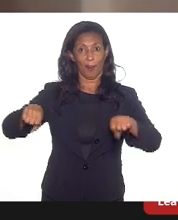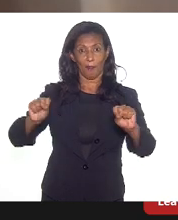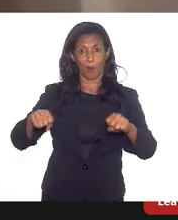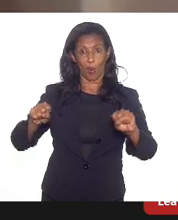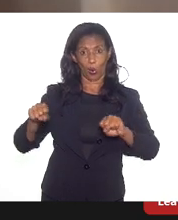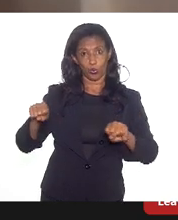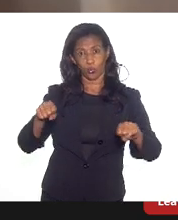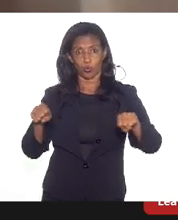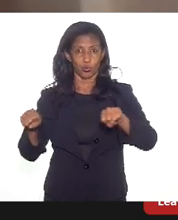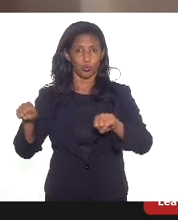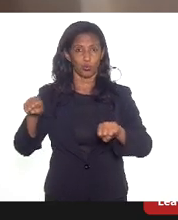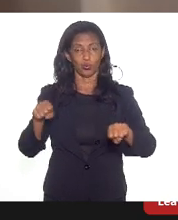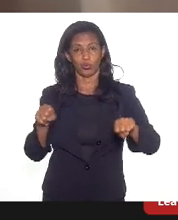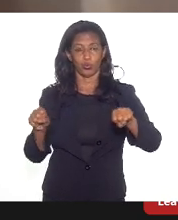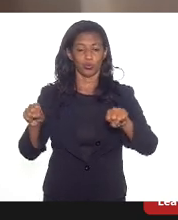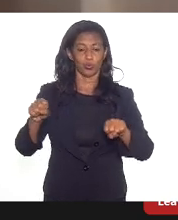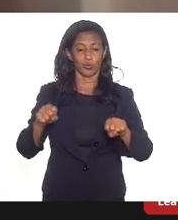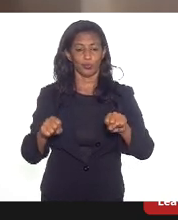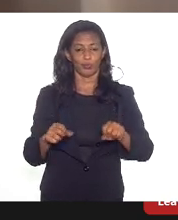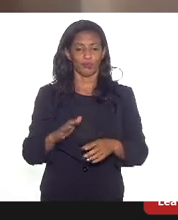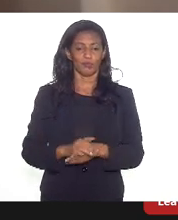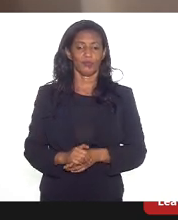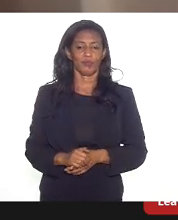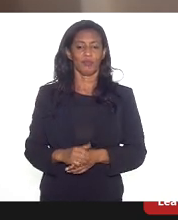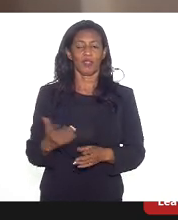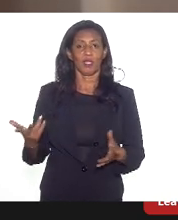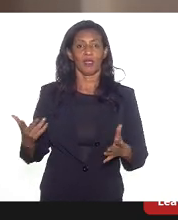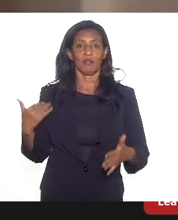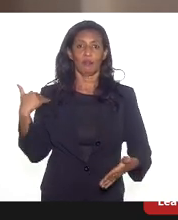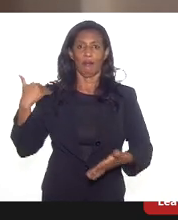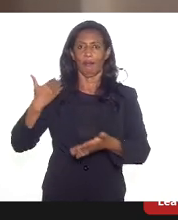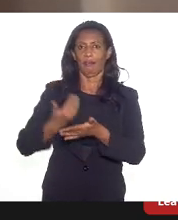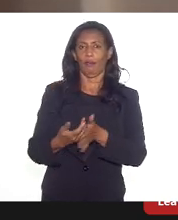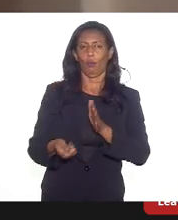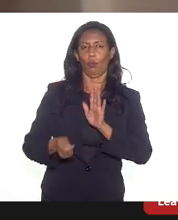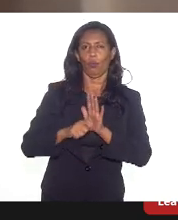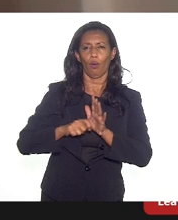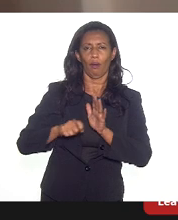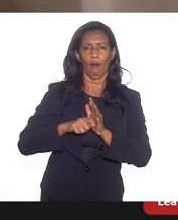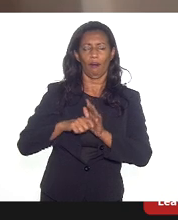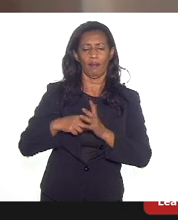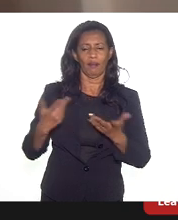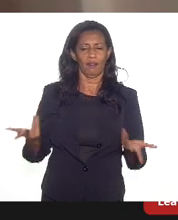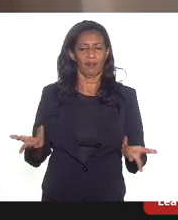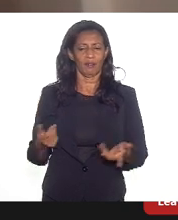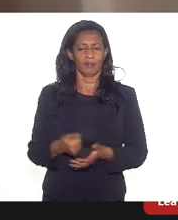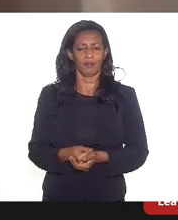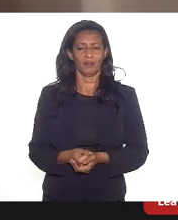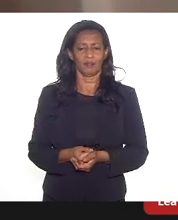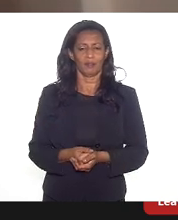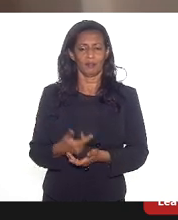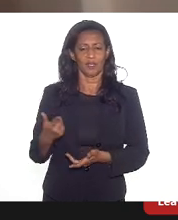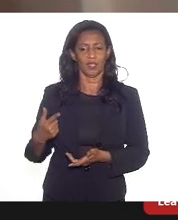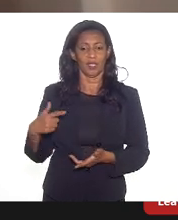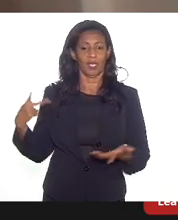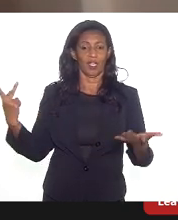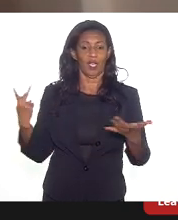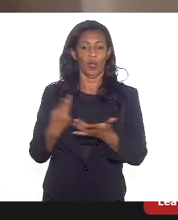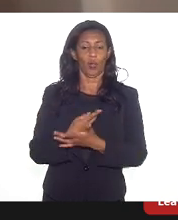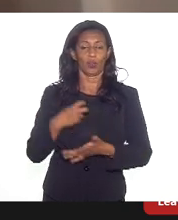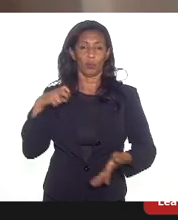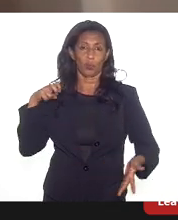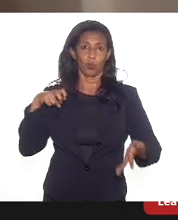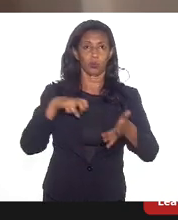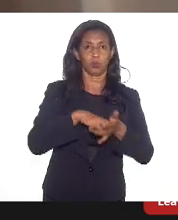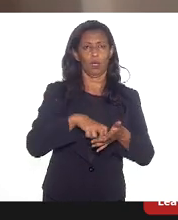defensiva agrícola, e isso levaria ele até chegar a cocaína para ficar com mais ânimo, e ele sai de moto, e tem muita acidez, tem muita acidez